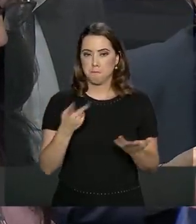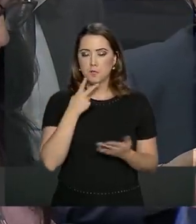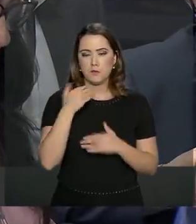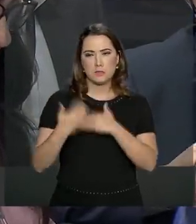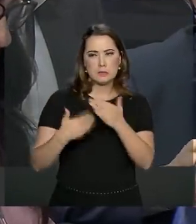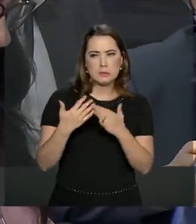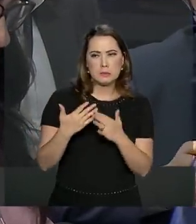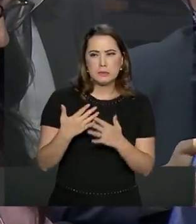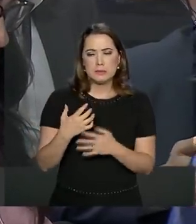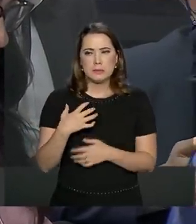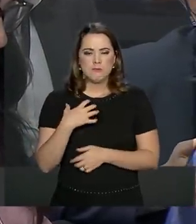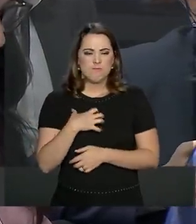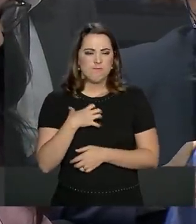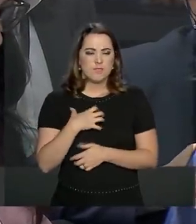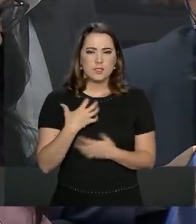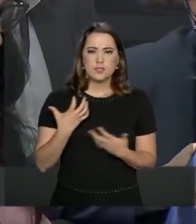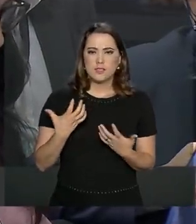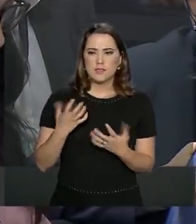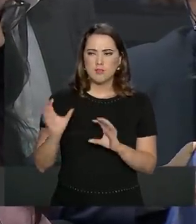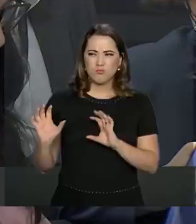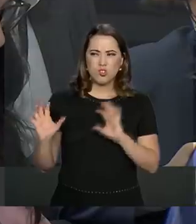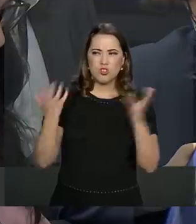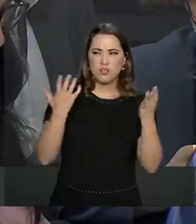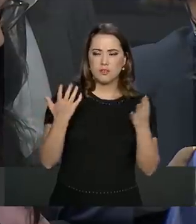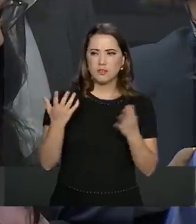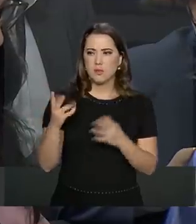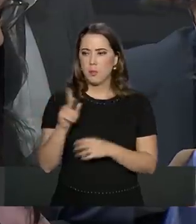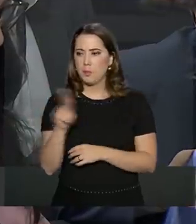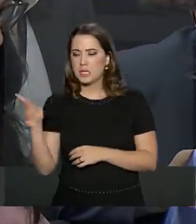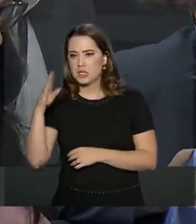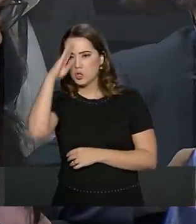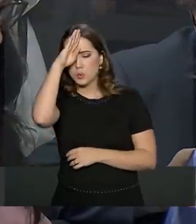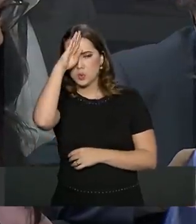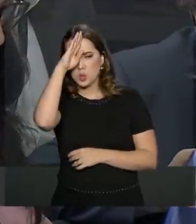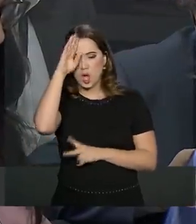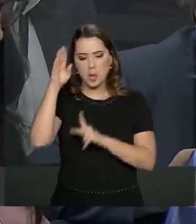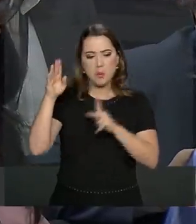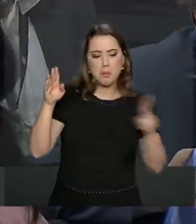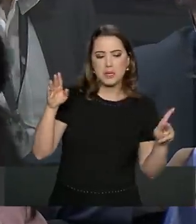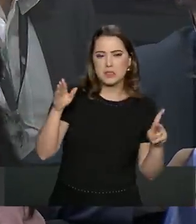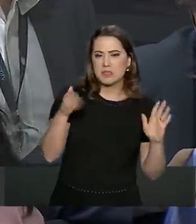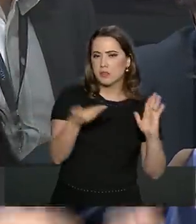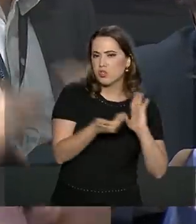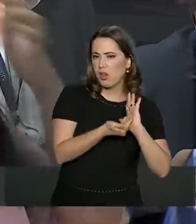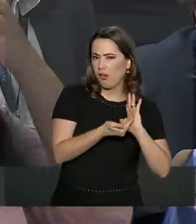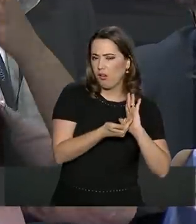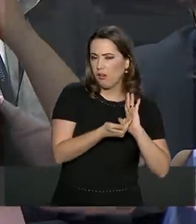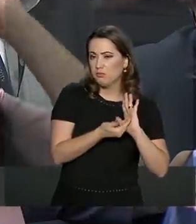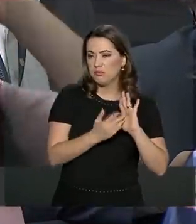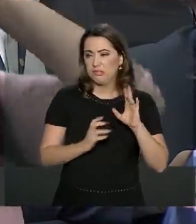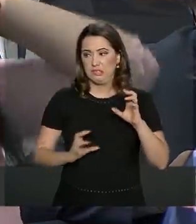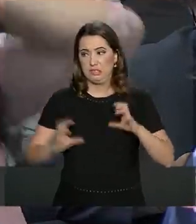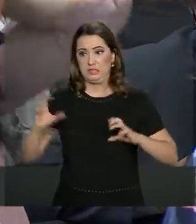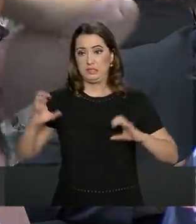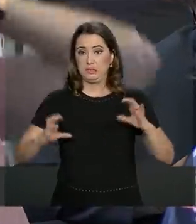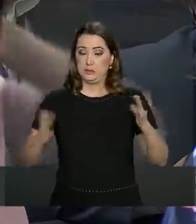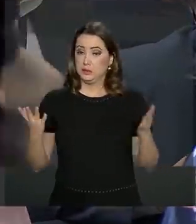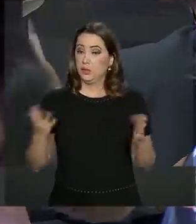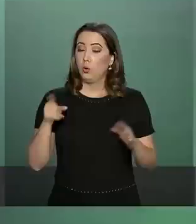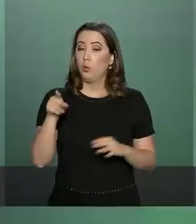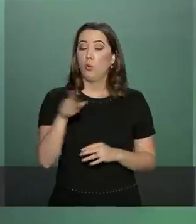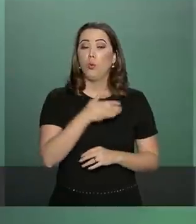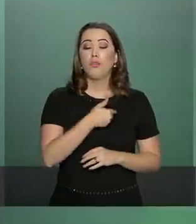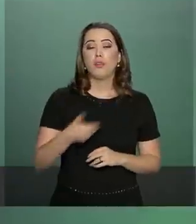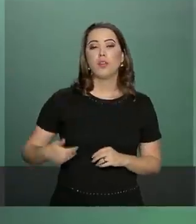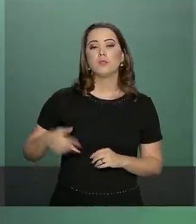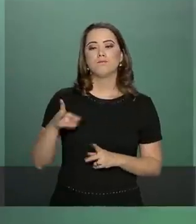que ficou com essa troca de falas do presidente Jair Bolsonaro e o presidente da Câmara, Rodrigo Maia, qual que a avaliação que